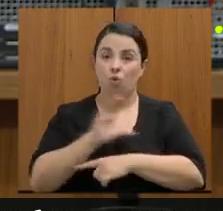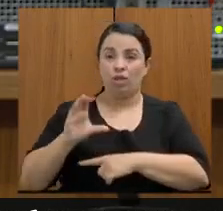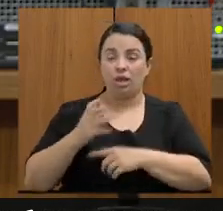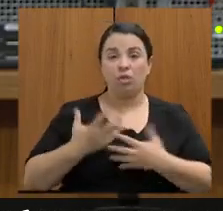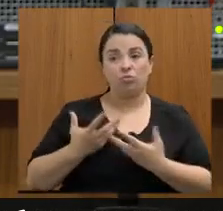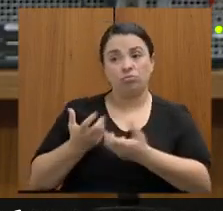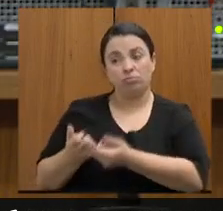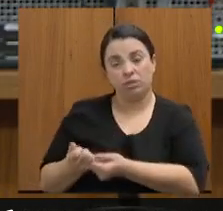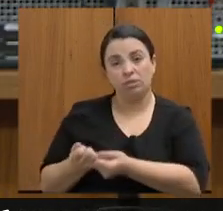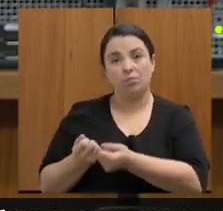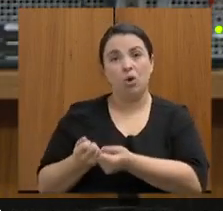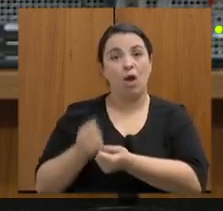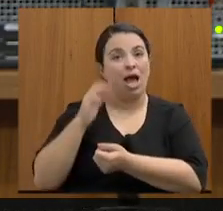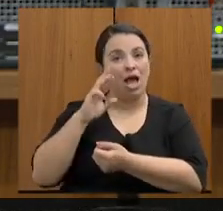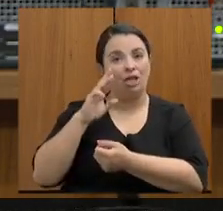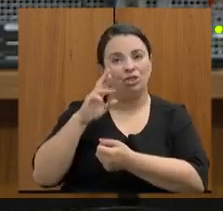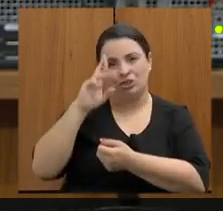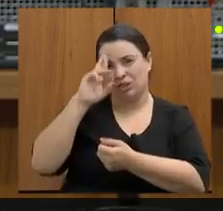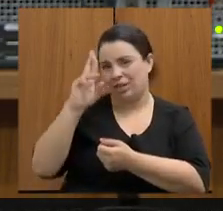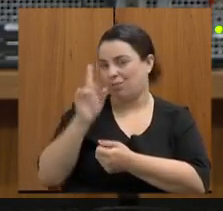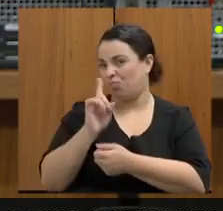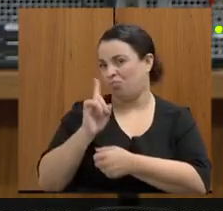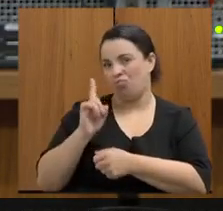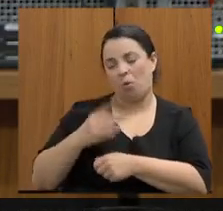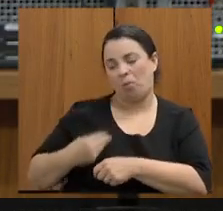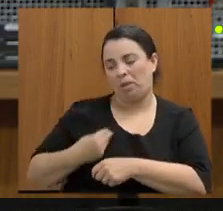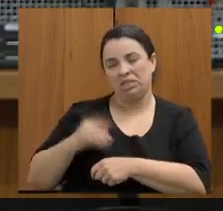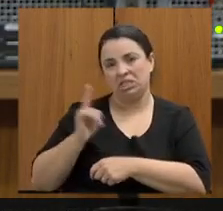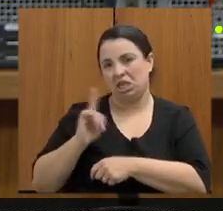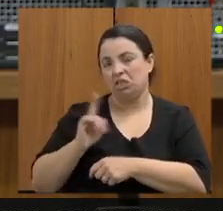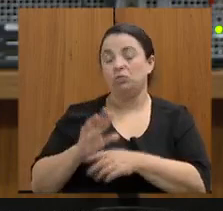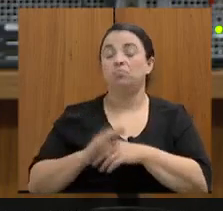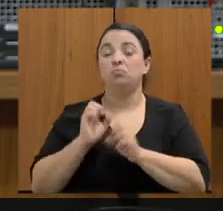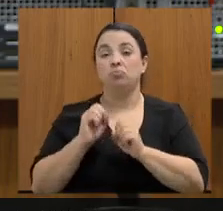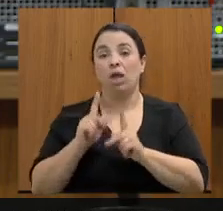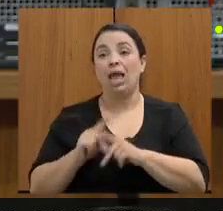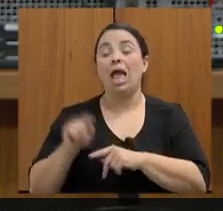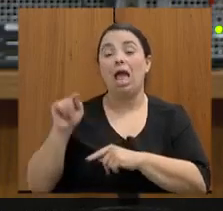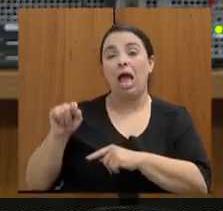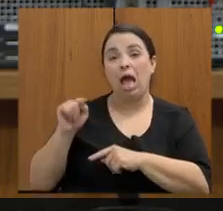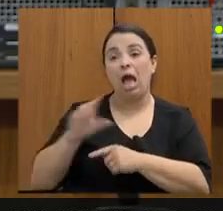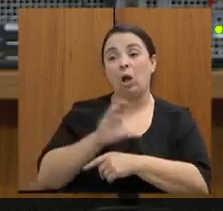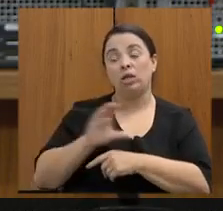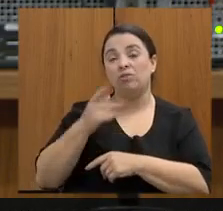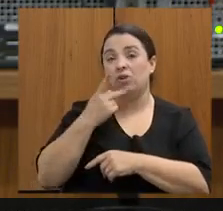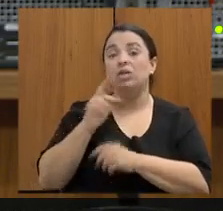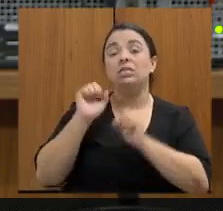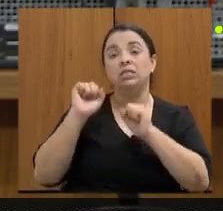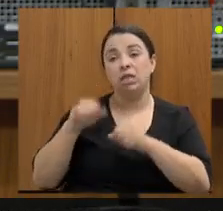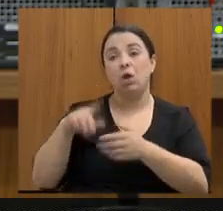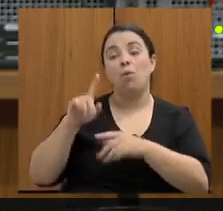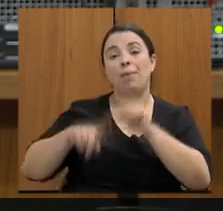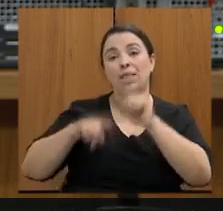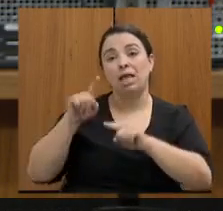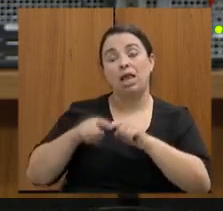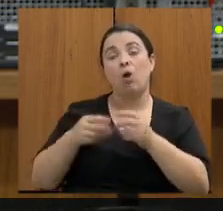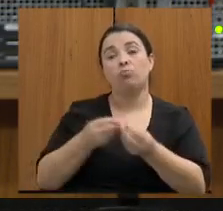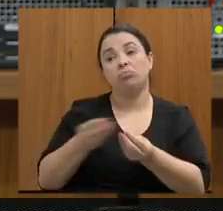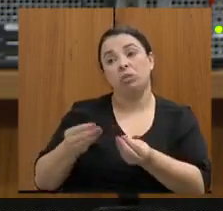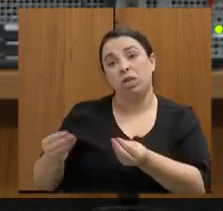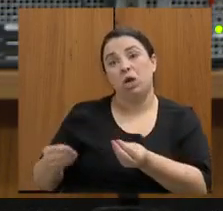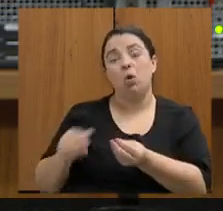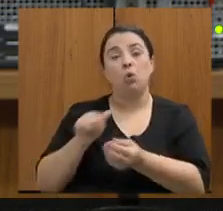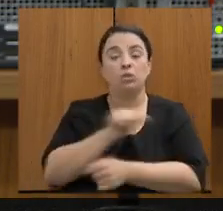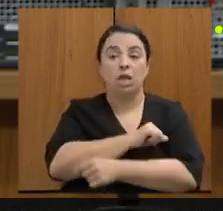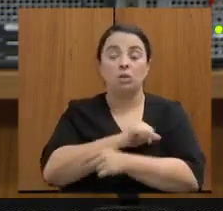a direção não estava no momento que confirmou que o material foi entregue aos alunos e informou que não teria como responder aos